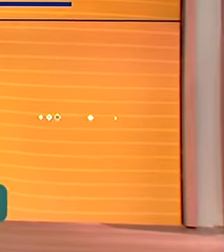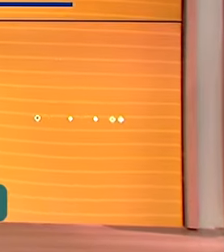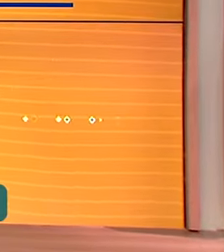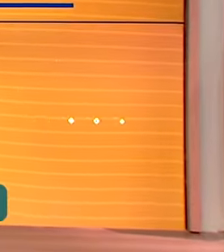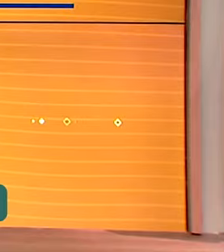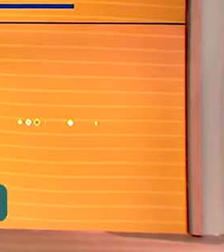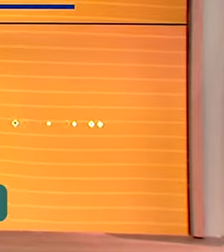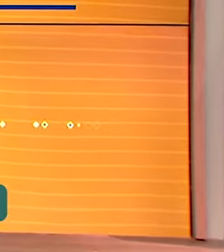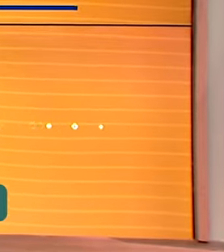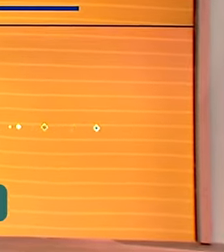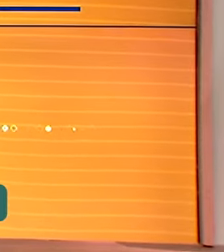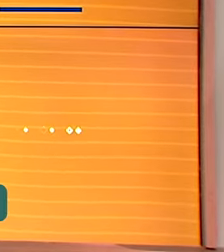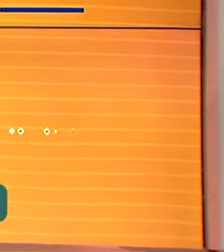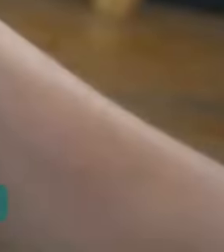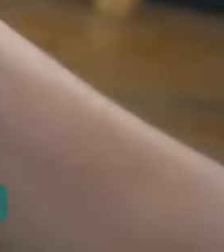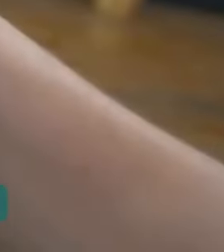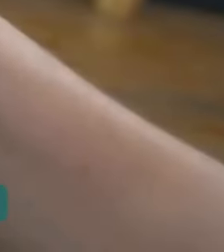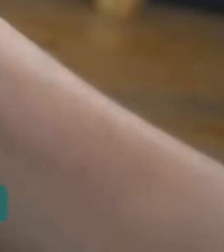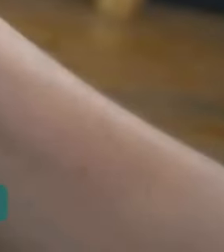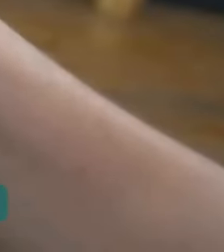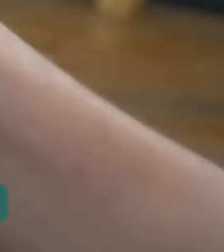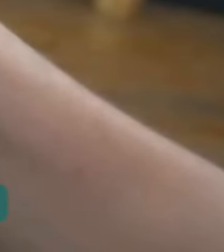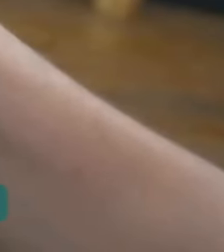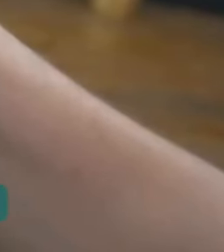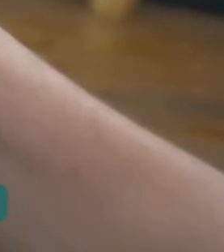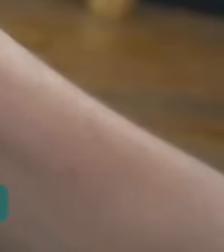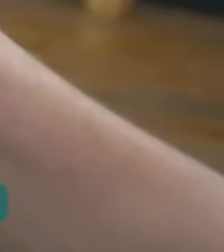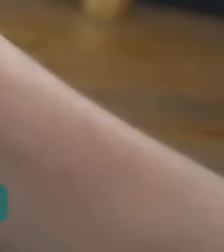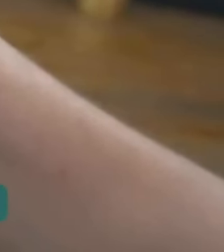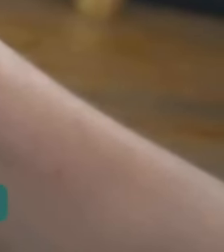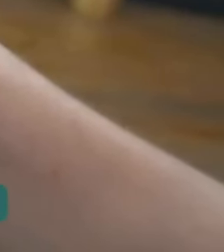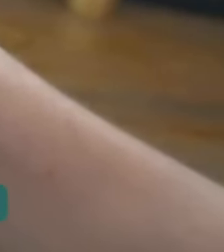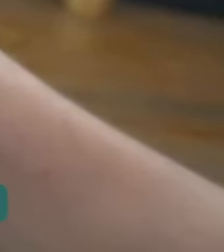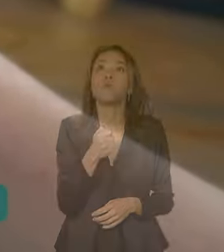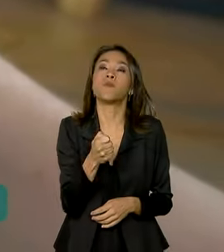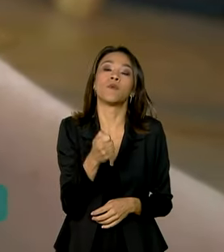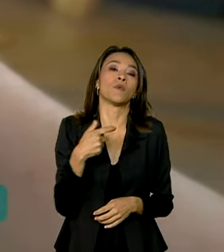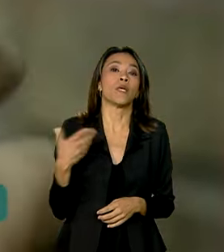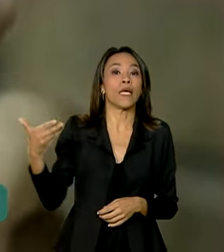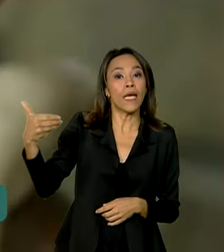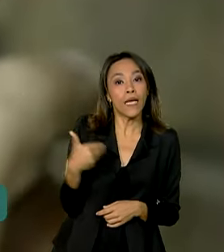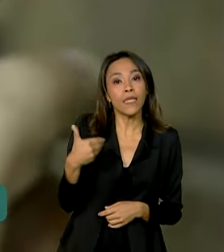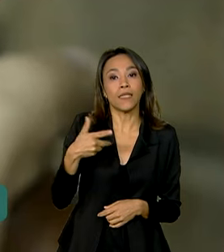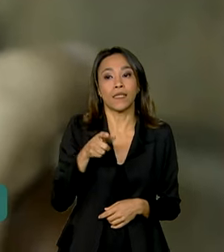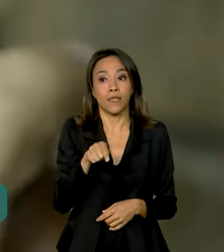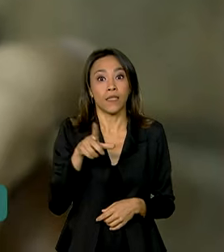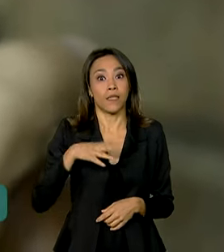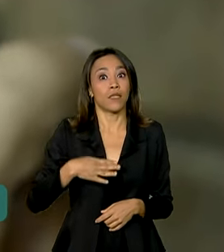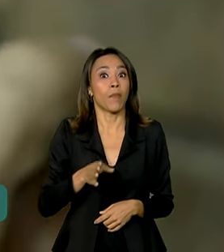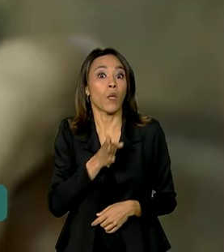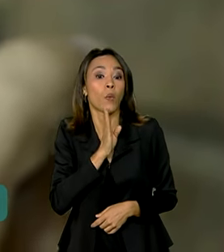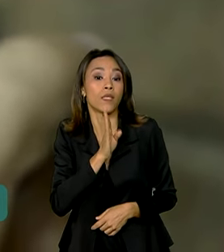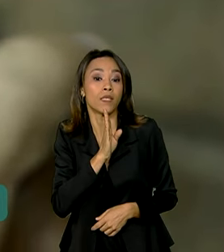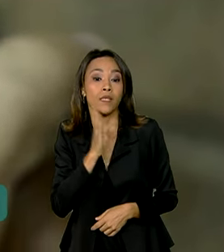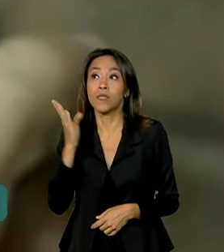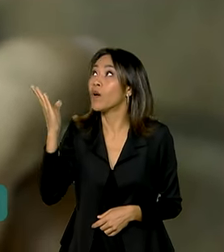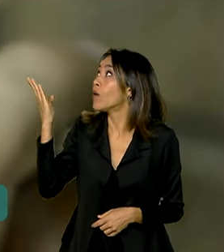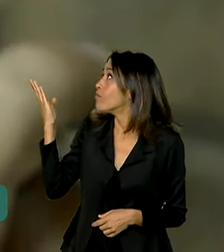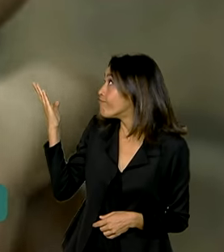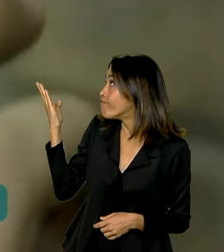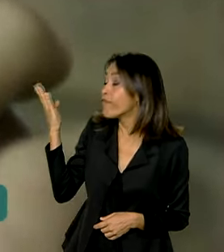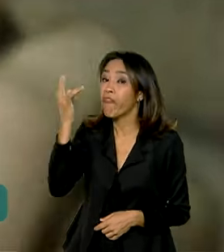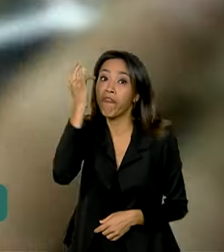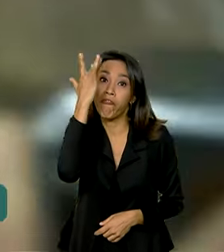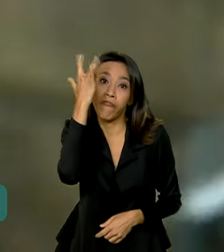eletrônico no país. Proibido desde 2009, o cigarro eletrônico, também conhecido como vape, é encontrado